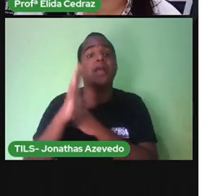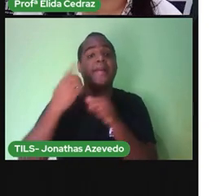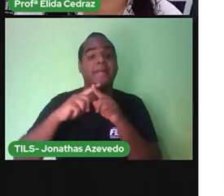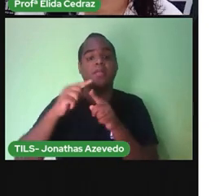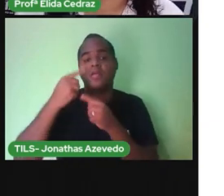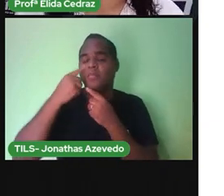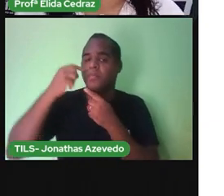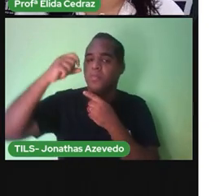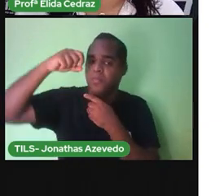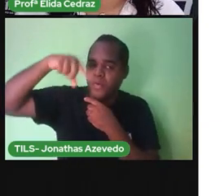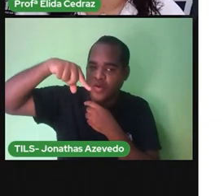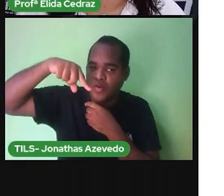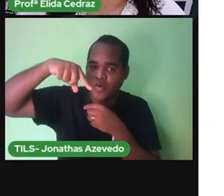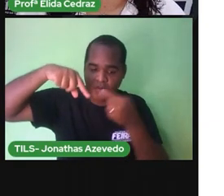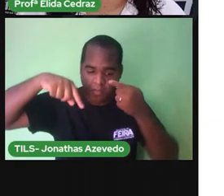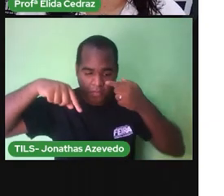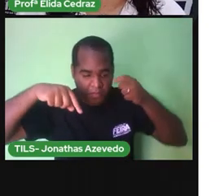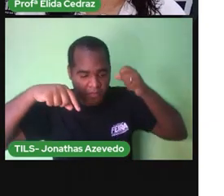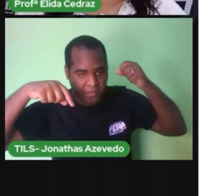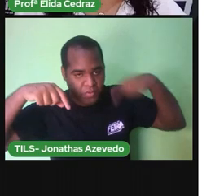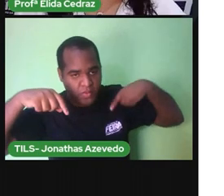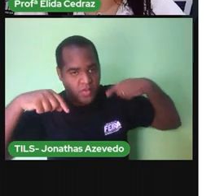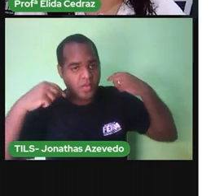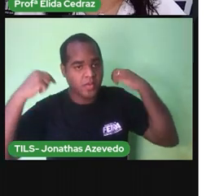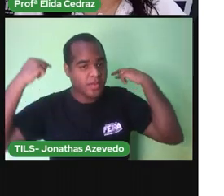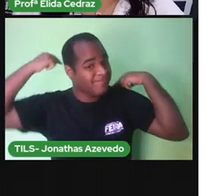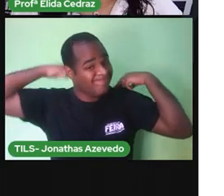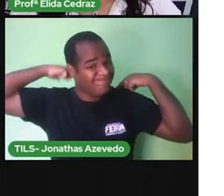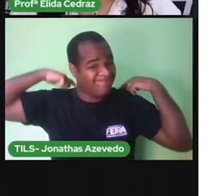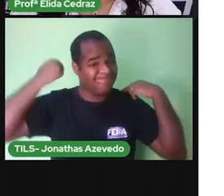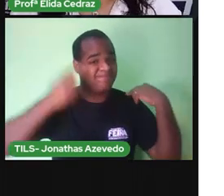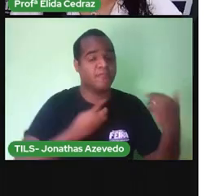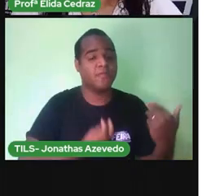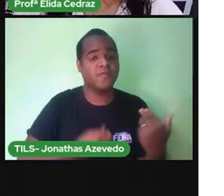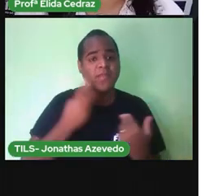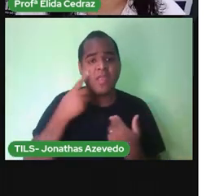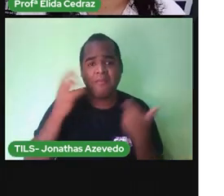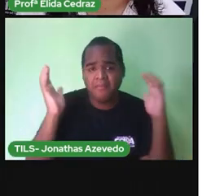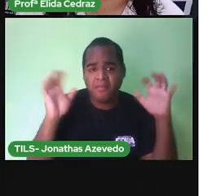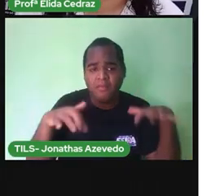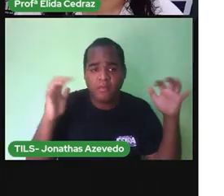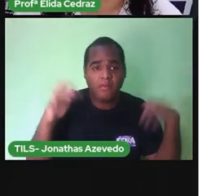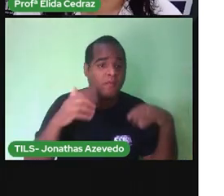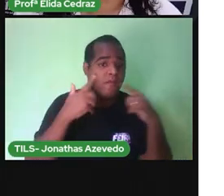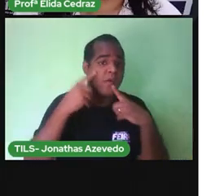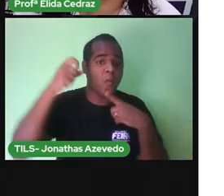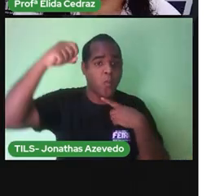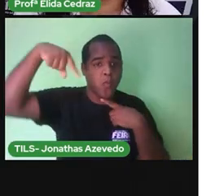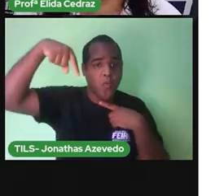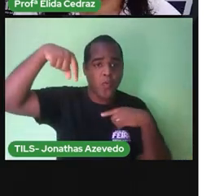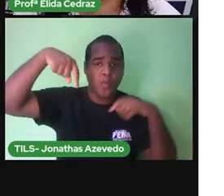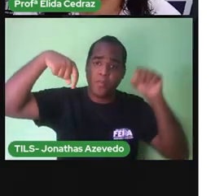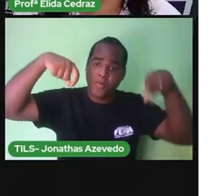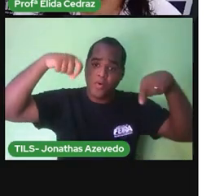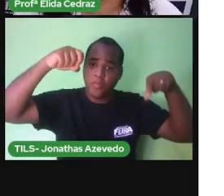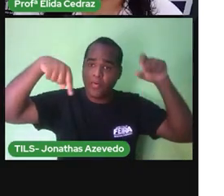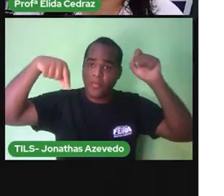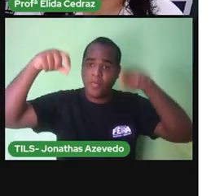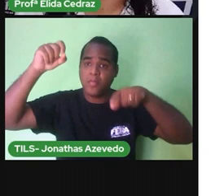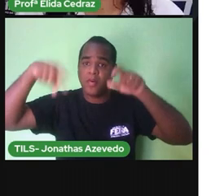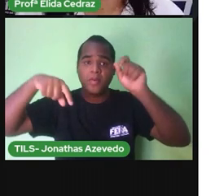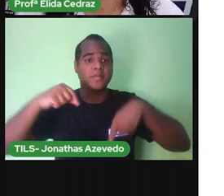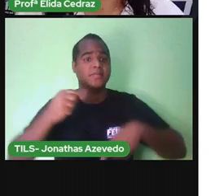bem no meio das costas. Nossa, chove? E cada pingão? Disse o mede palmo.